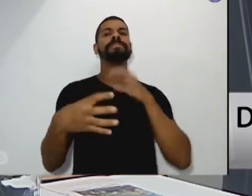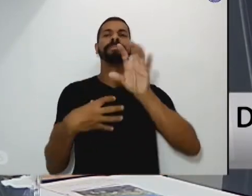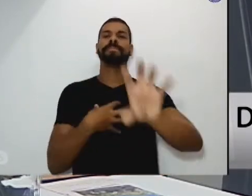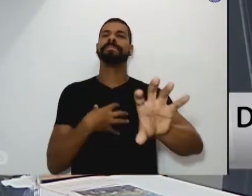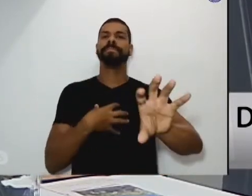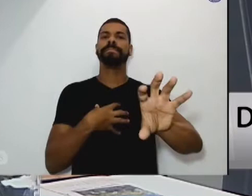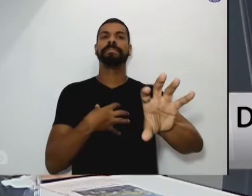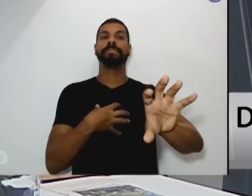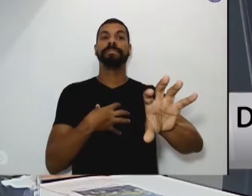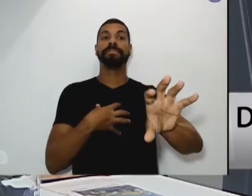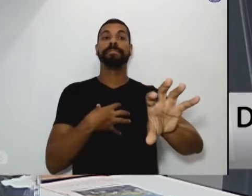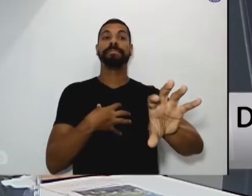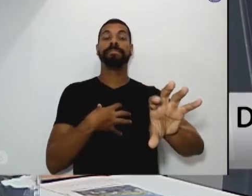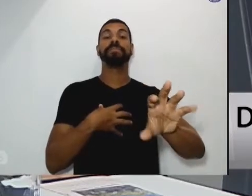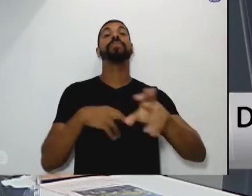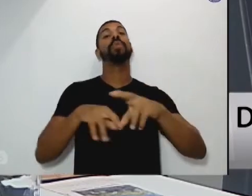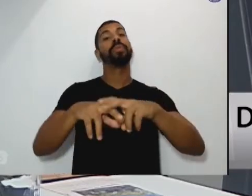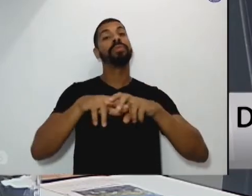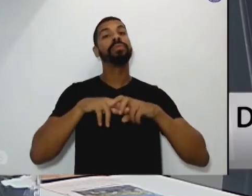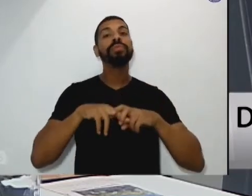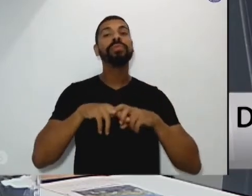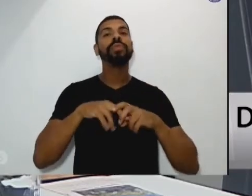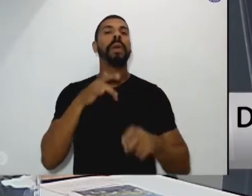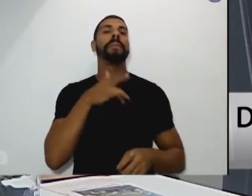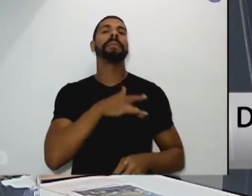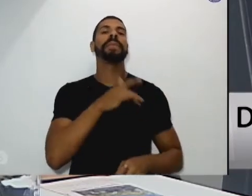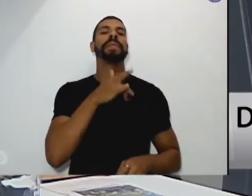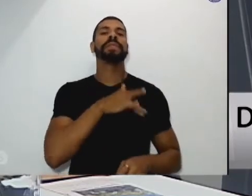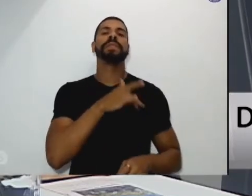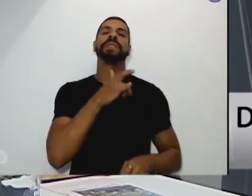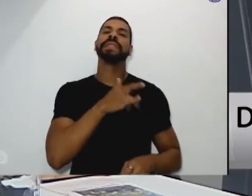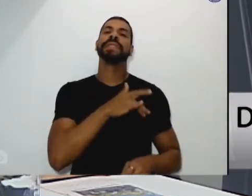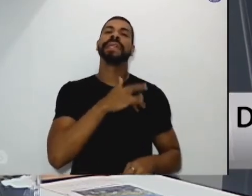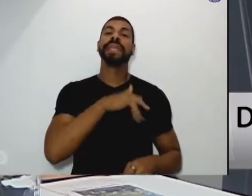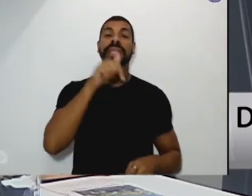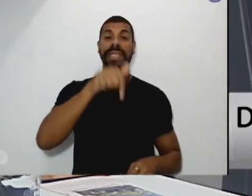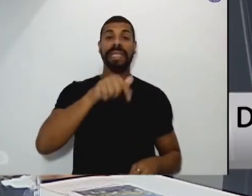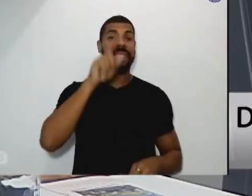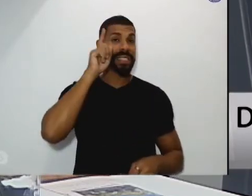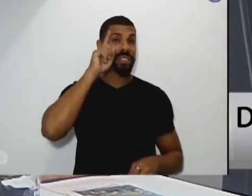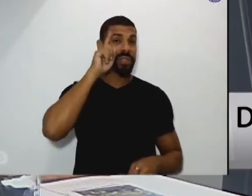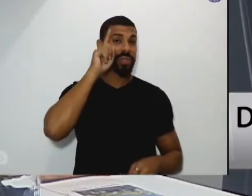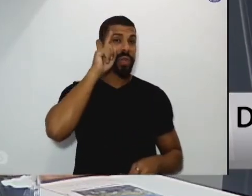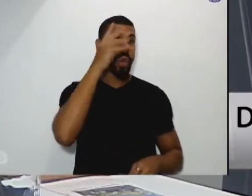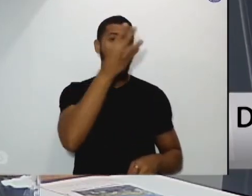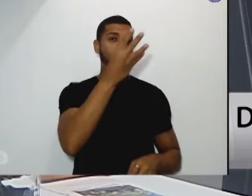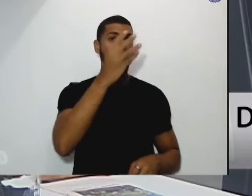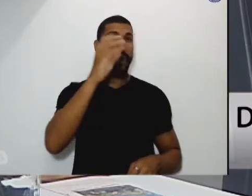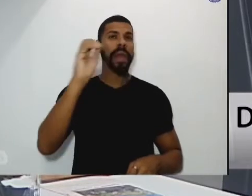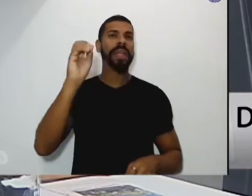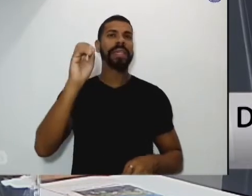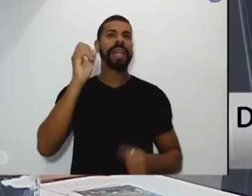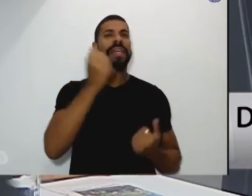rogo a Deus de misericórdia que a quaresma e a campanha da fraternidade